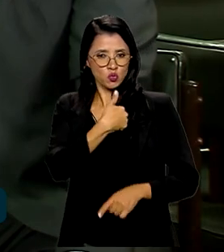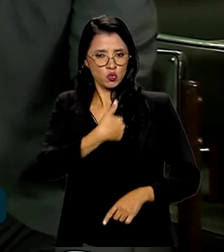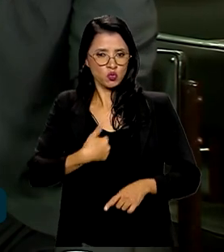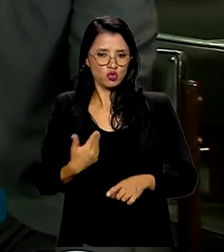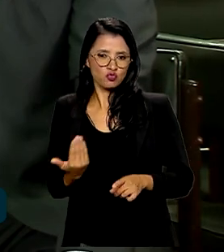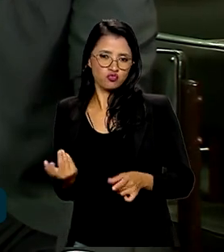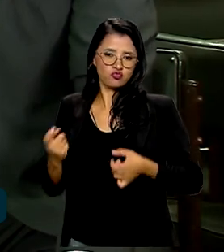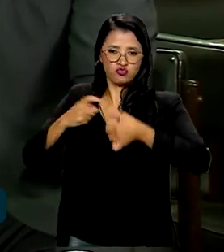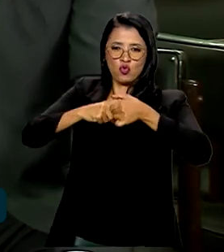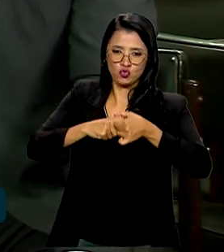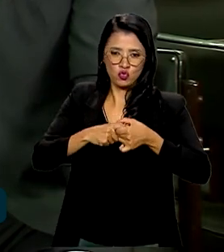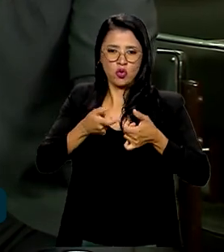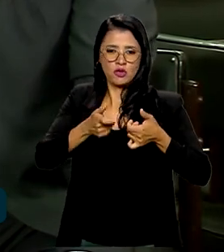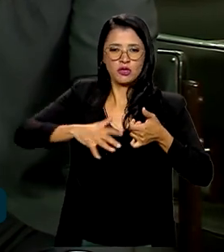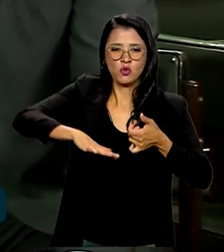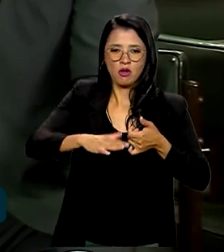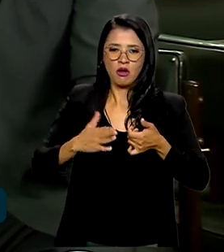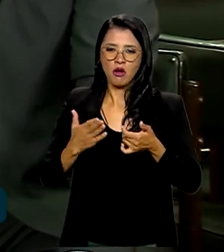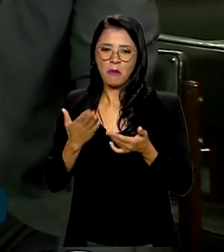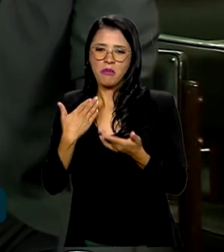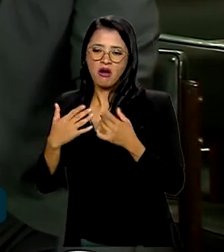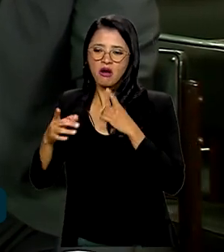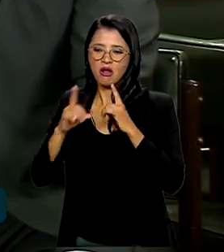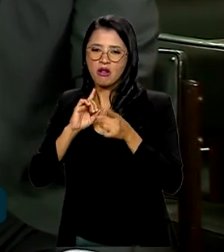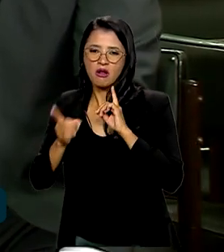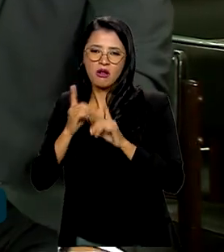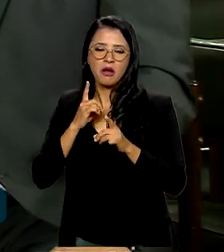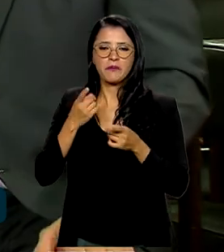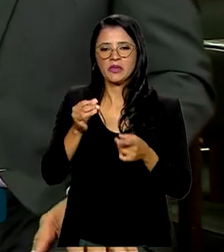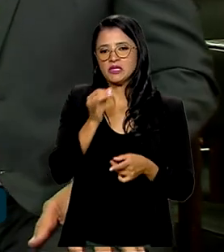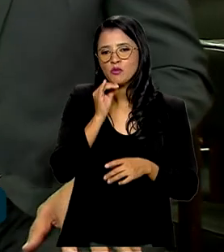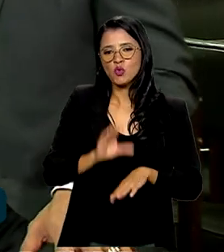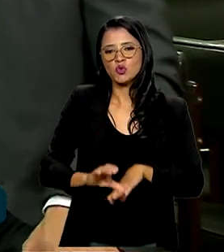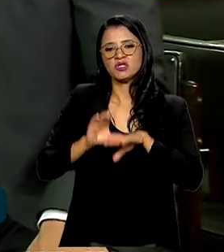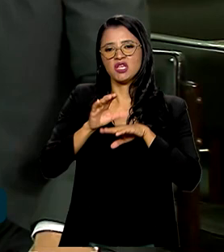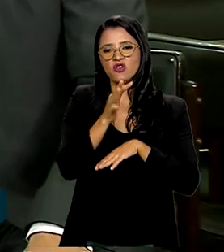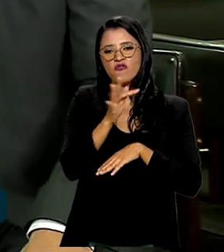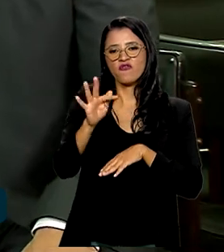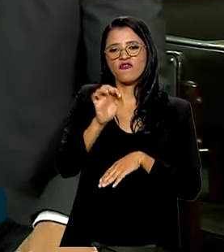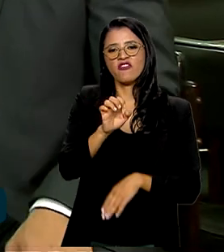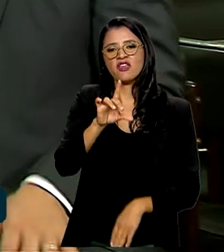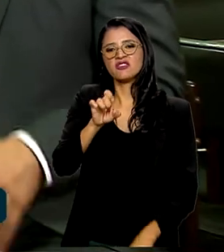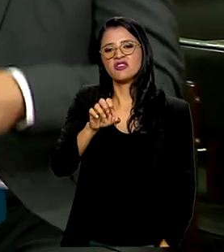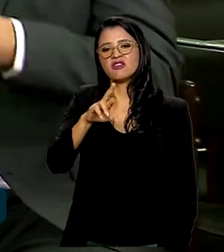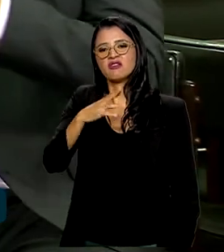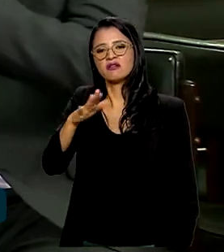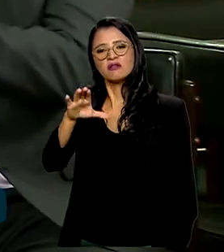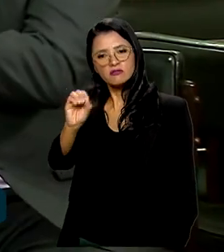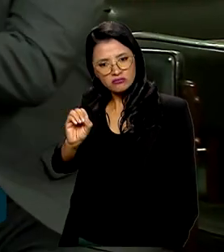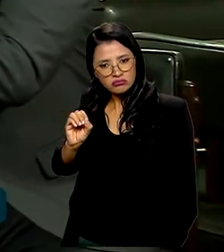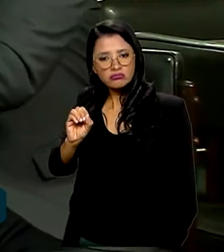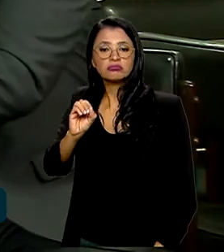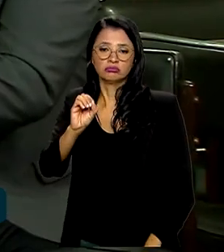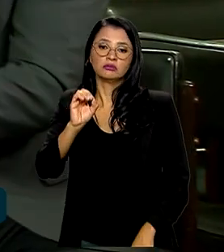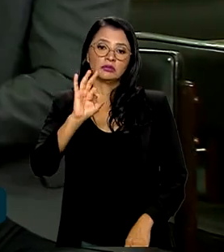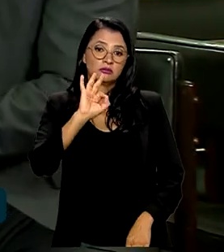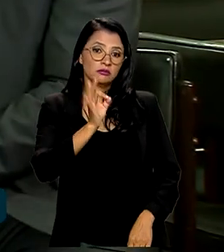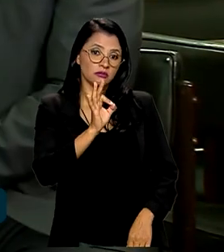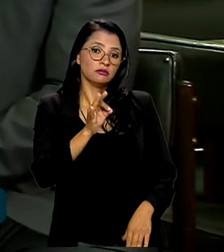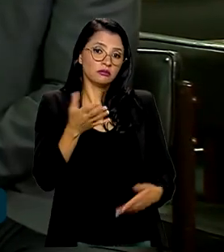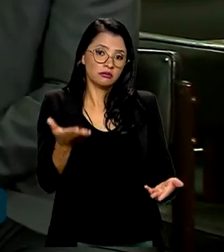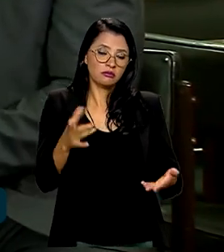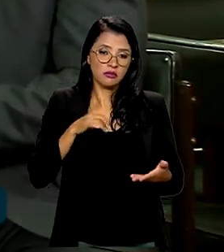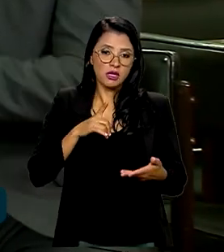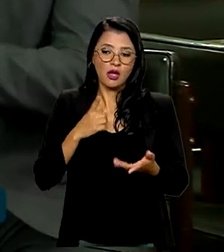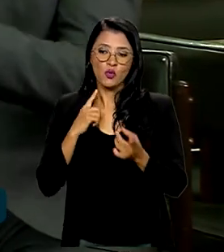a ocupar esse espaço de diálogo, por exemplo, com o Conselho da Federação? Com certeza, viu, Pablo? Tanto no diálogo com cada governador